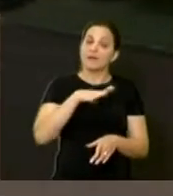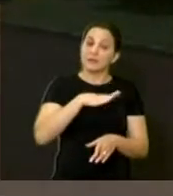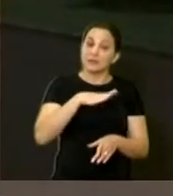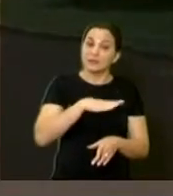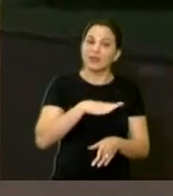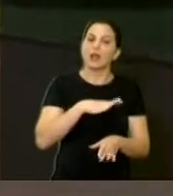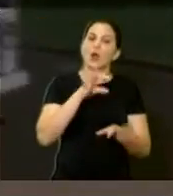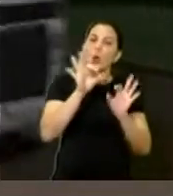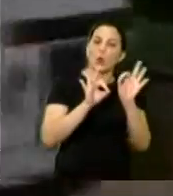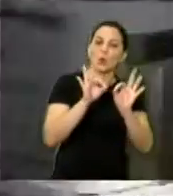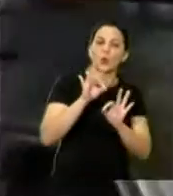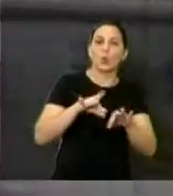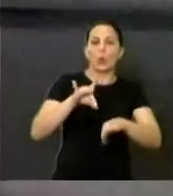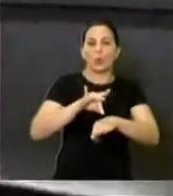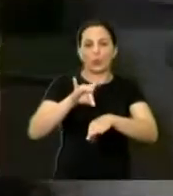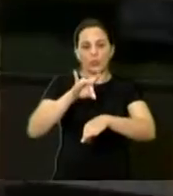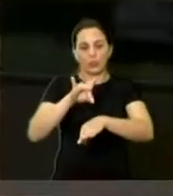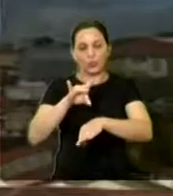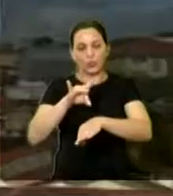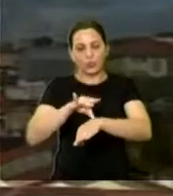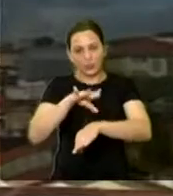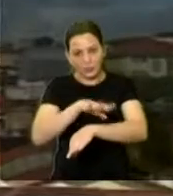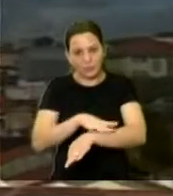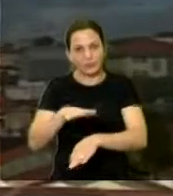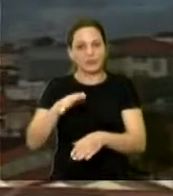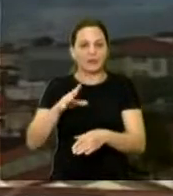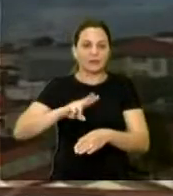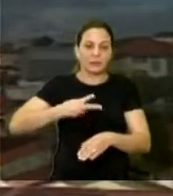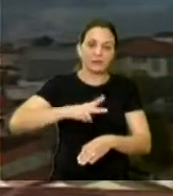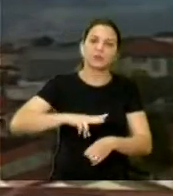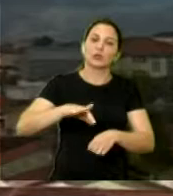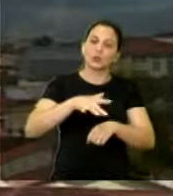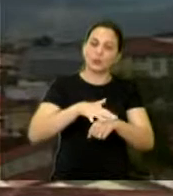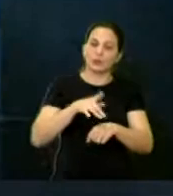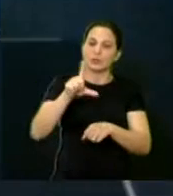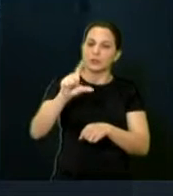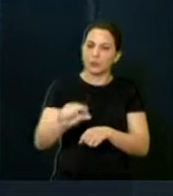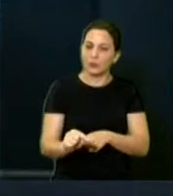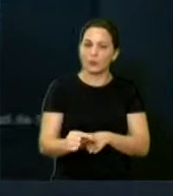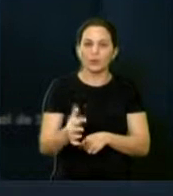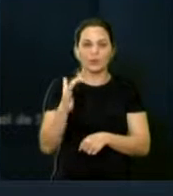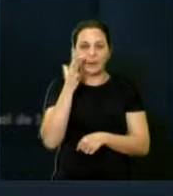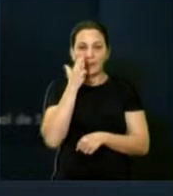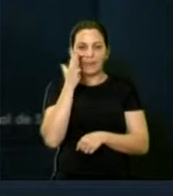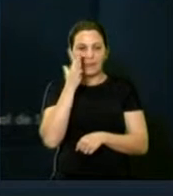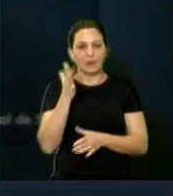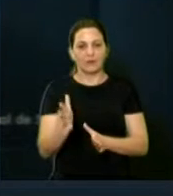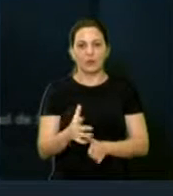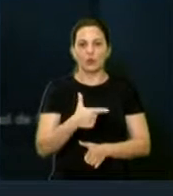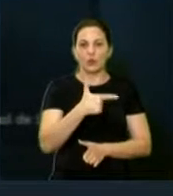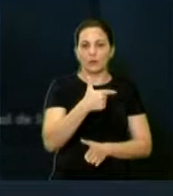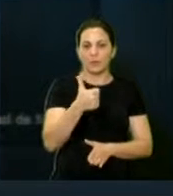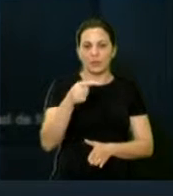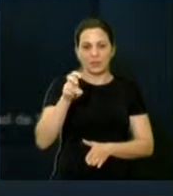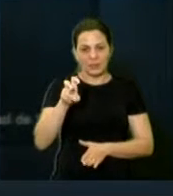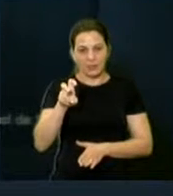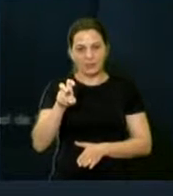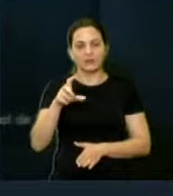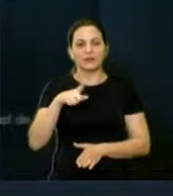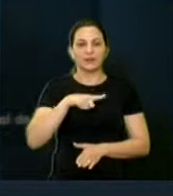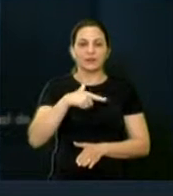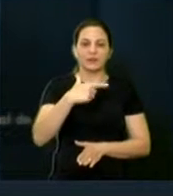controlada da doença. A queda no número de casos impressiona. Em 2015, teve 6